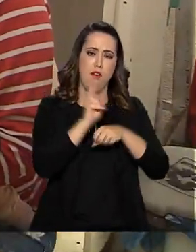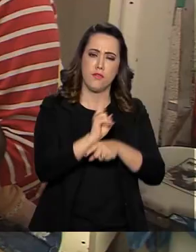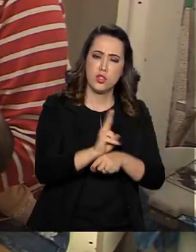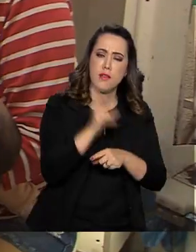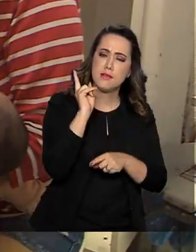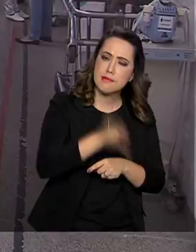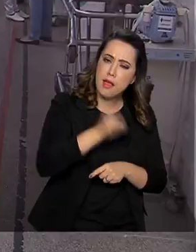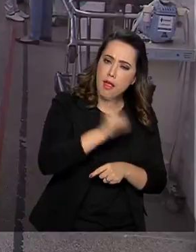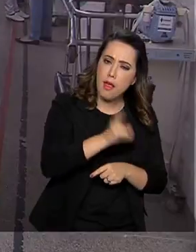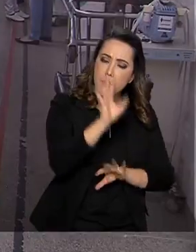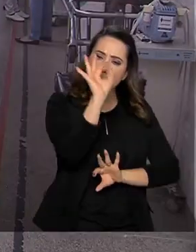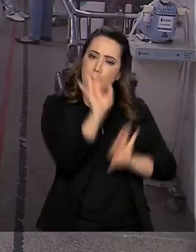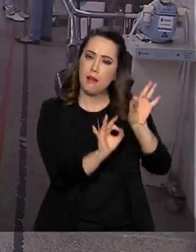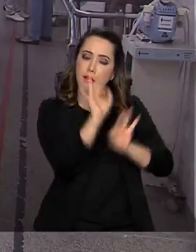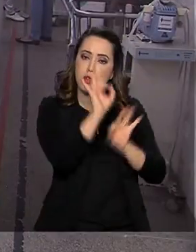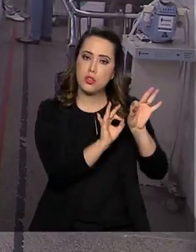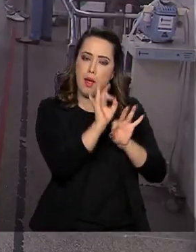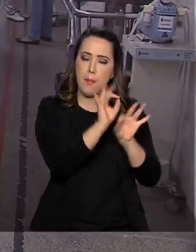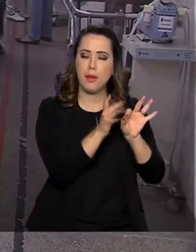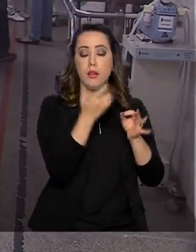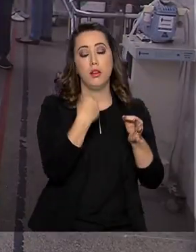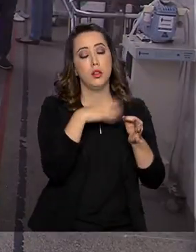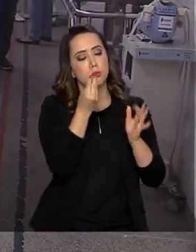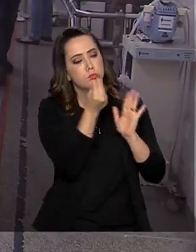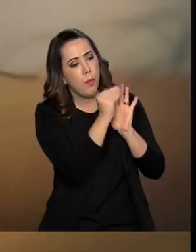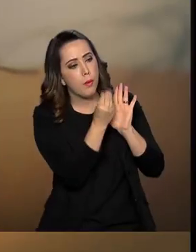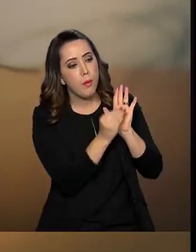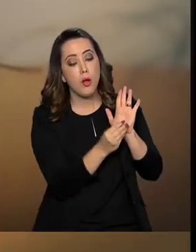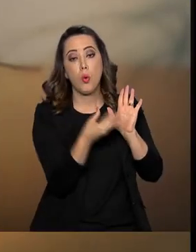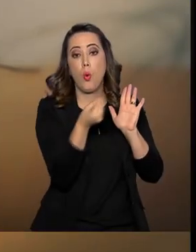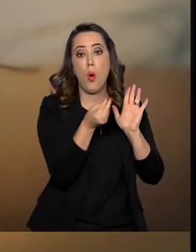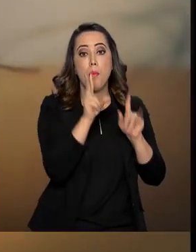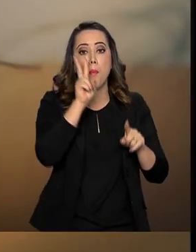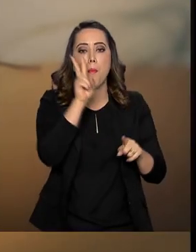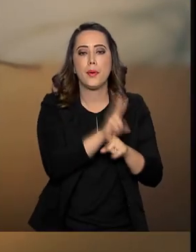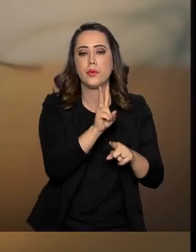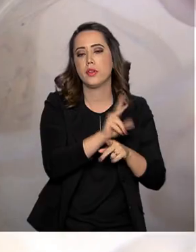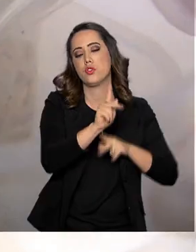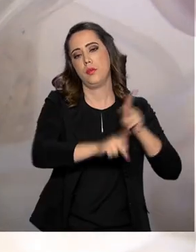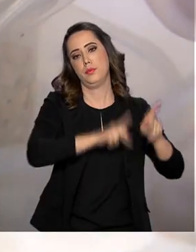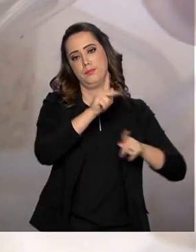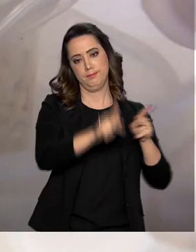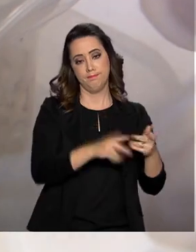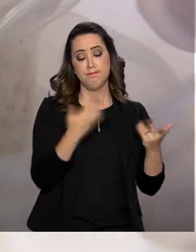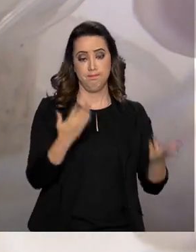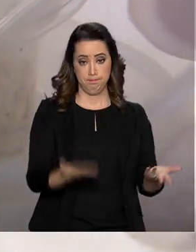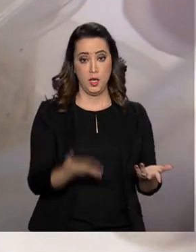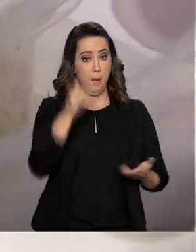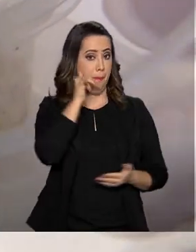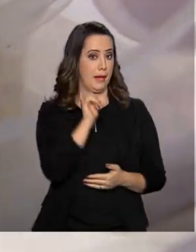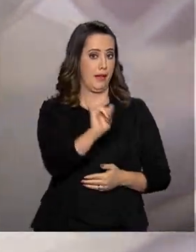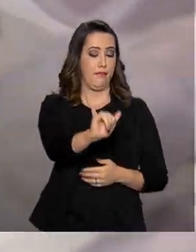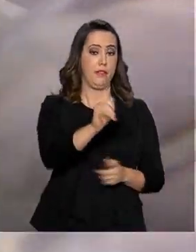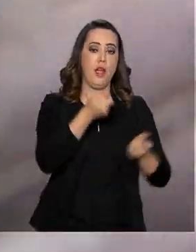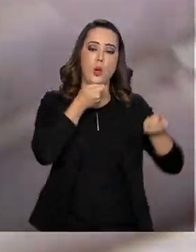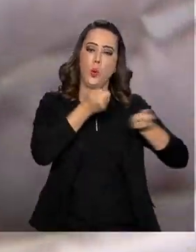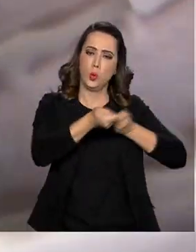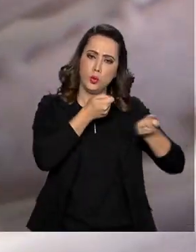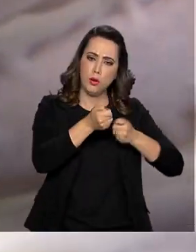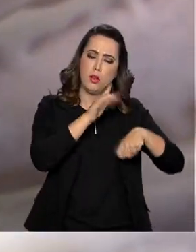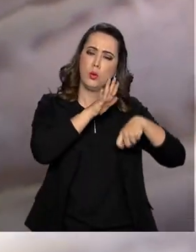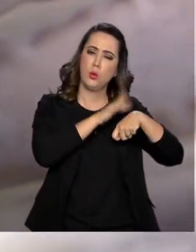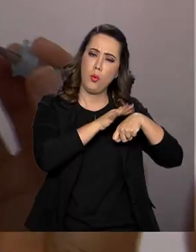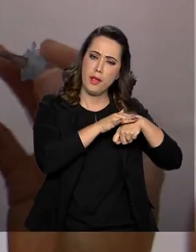contínuo de planejamento e implementação de medidas para a proteção da população, para a prevenção e controle de